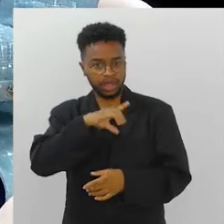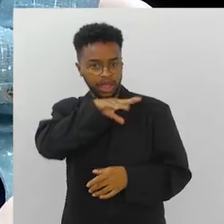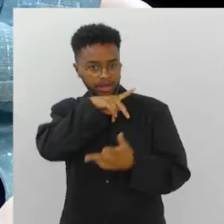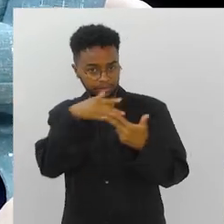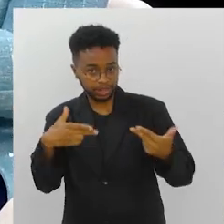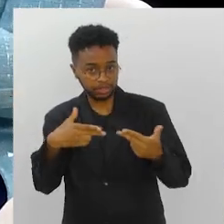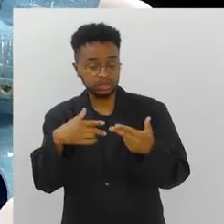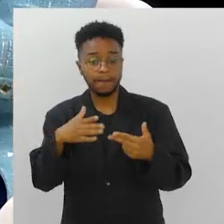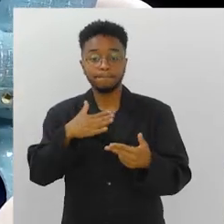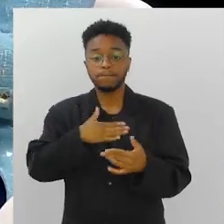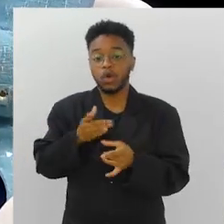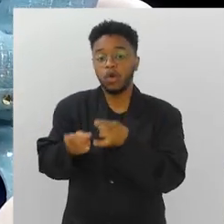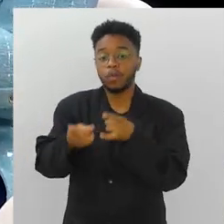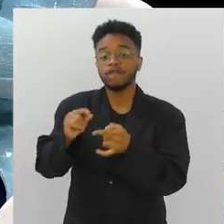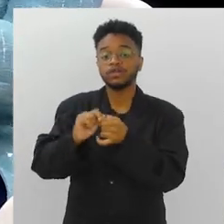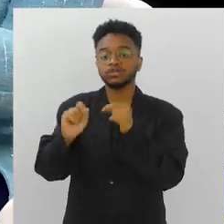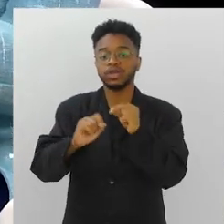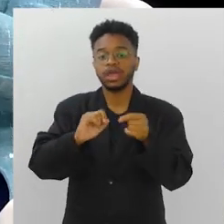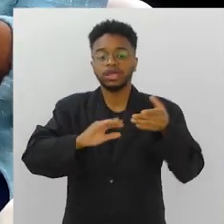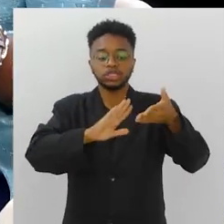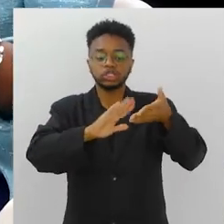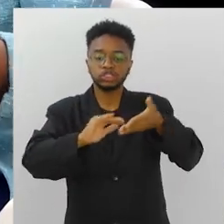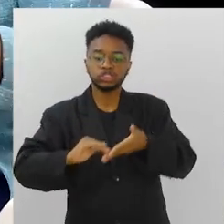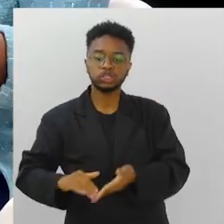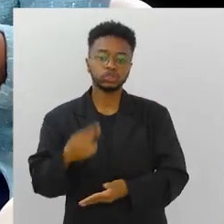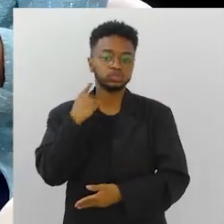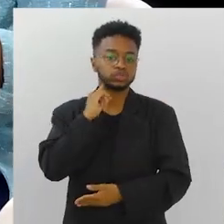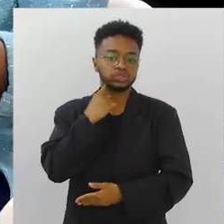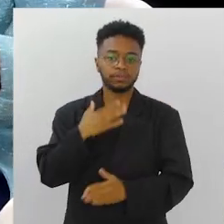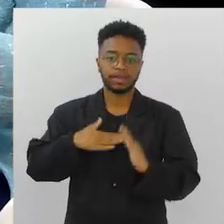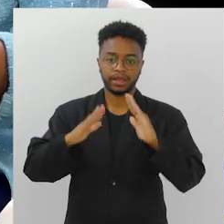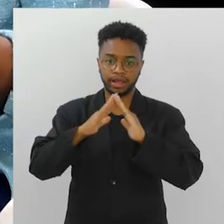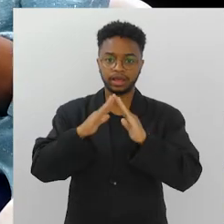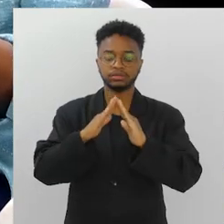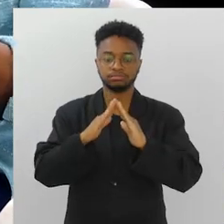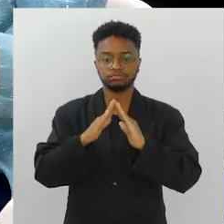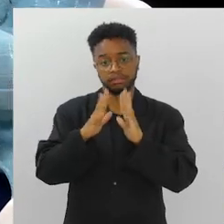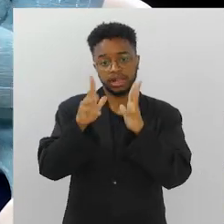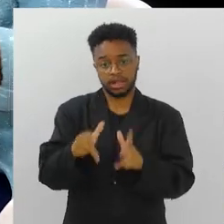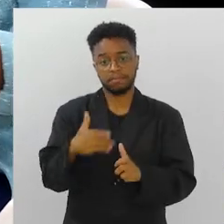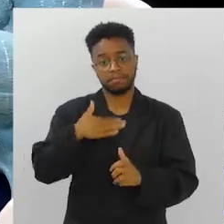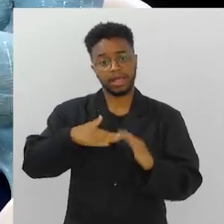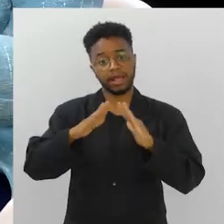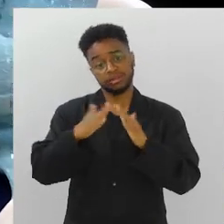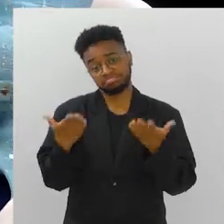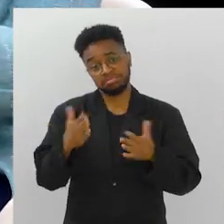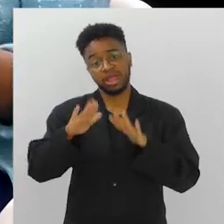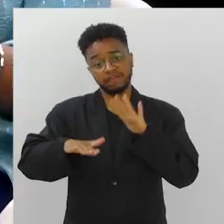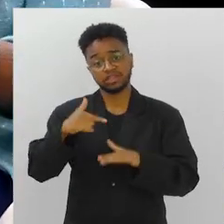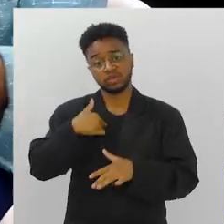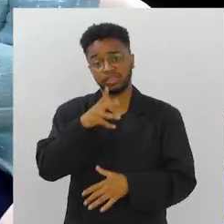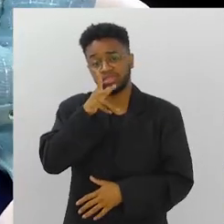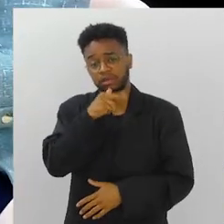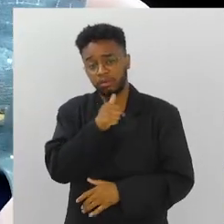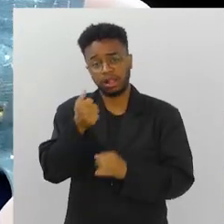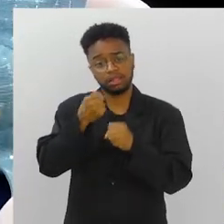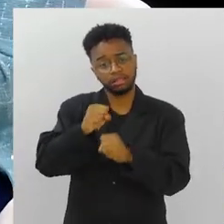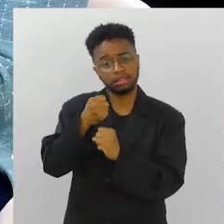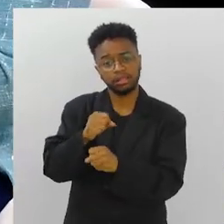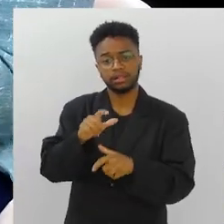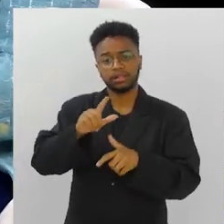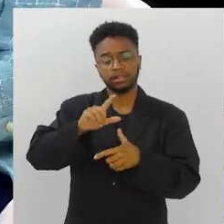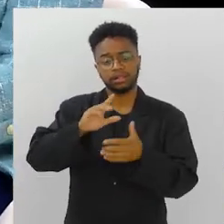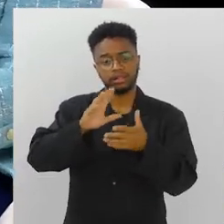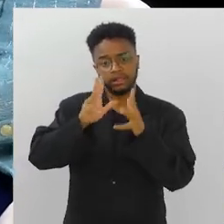conviver com os animais, o meu robozinho tira os pelos da casa, os pelos dos animais que eu perderia tempo tendo que